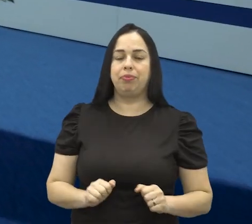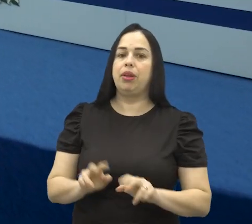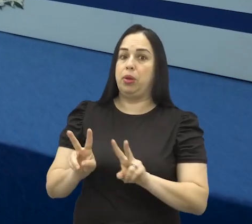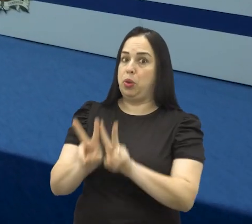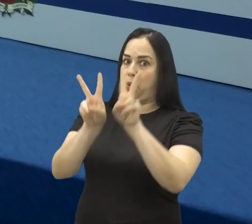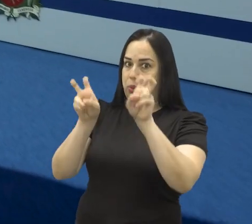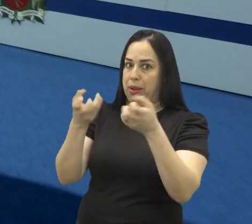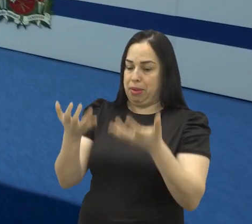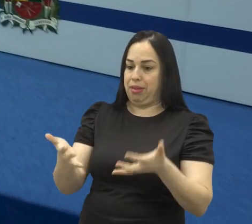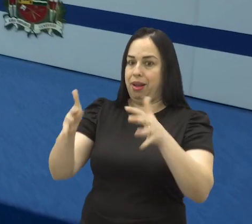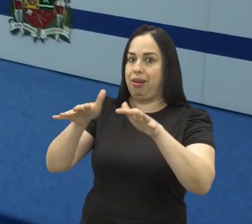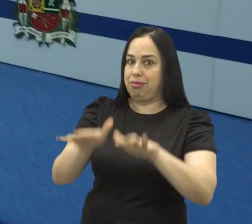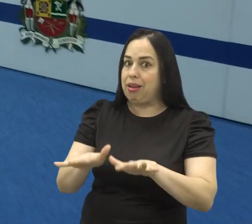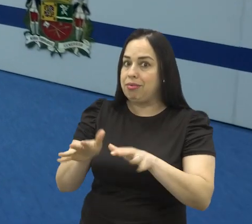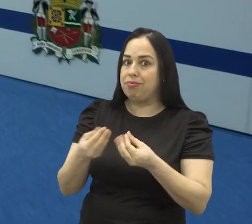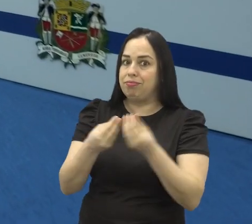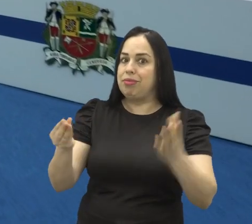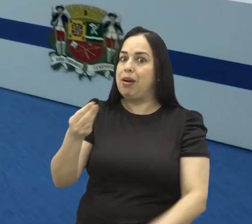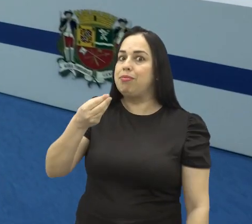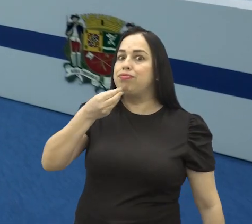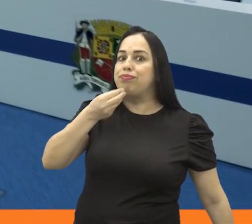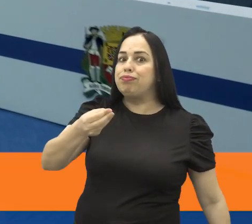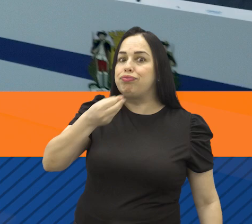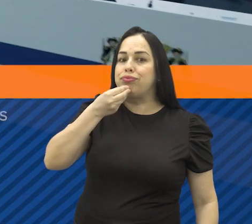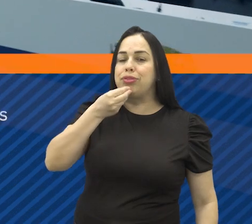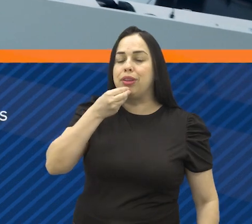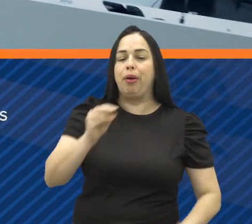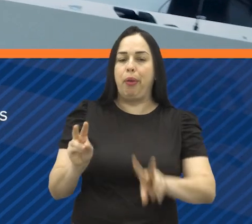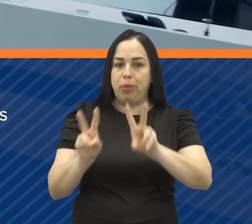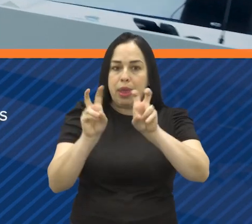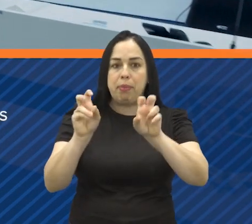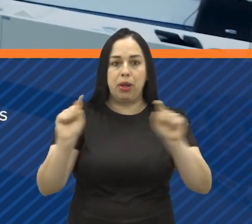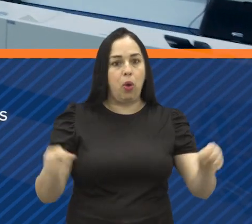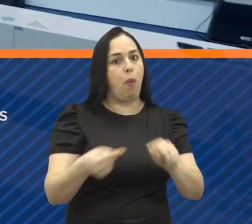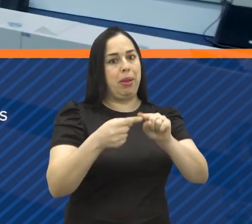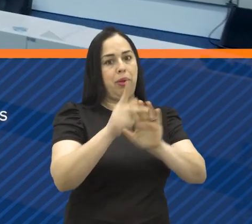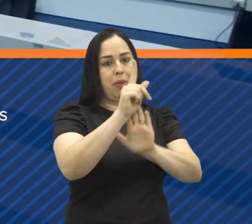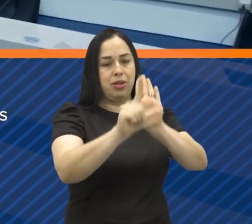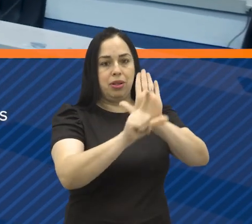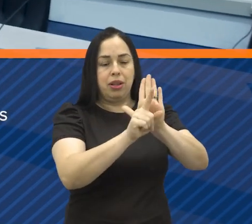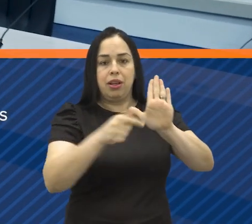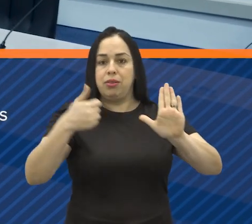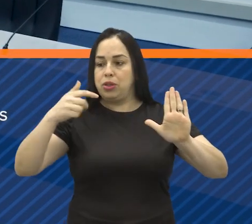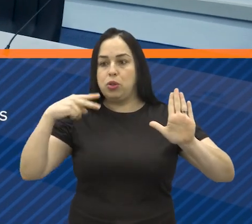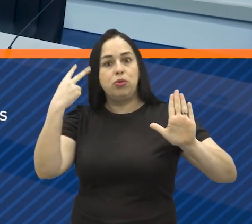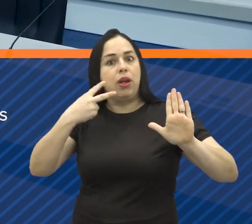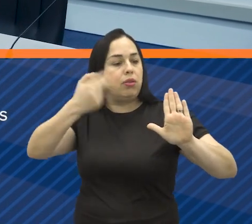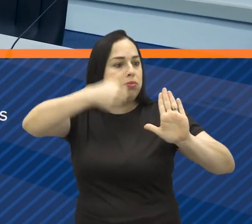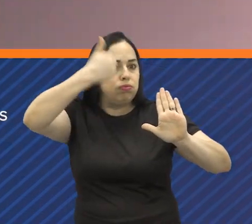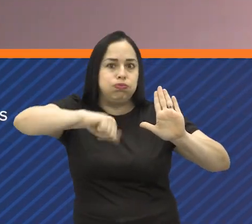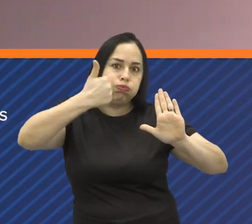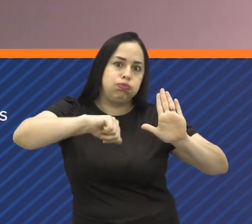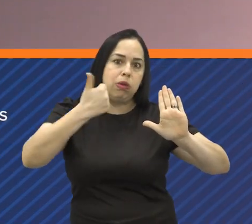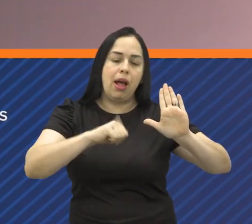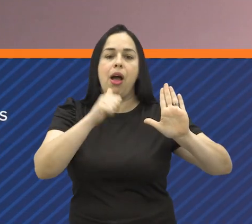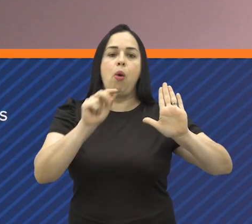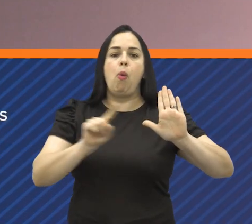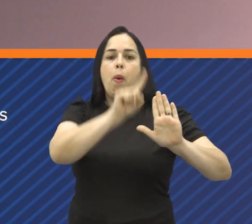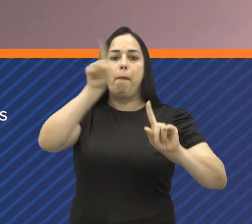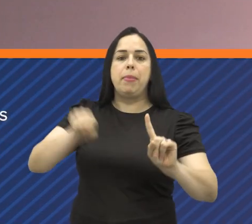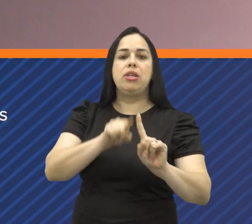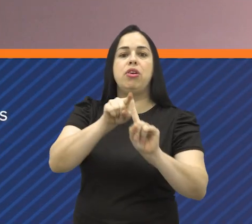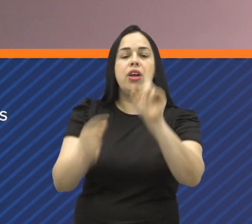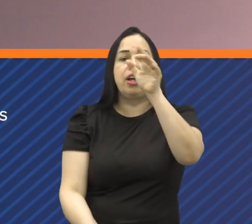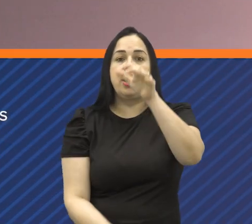inclusão, a partir da geração de oportunidades, também é assunto de um projeto que deve ser analisado pelos parlamentares. A ideia